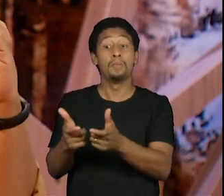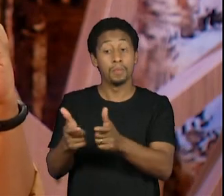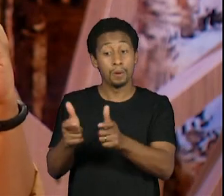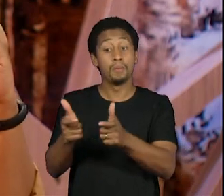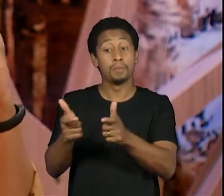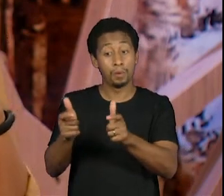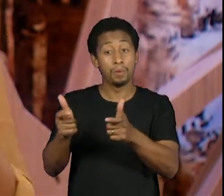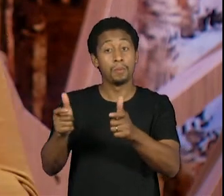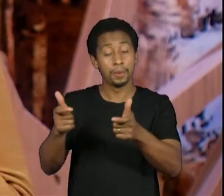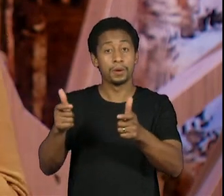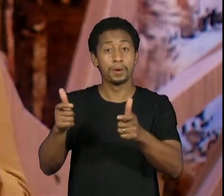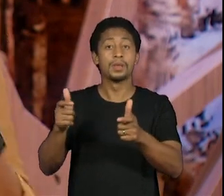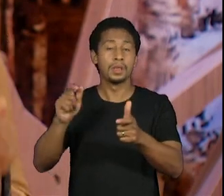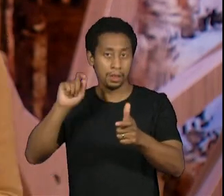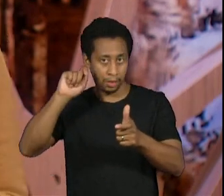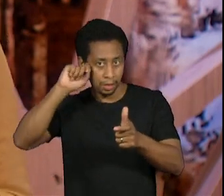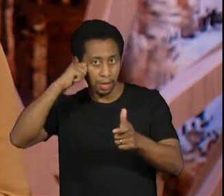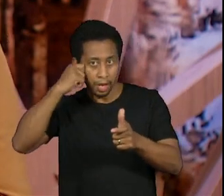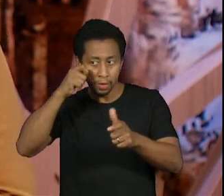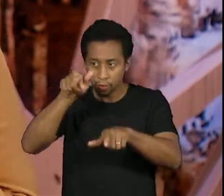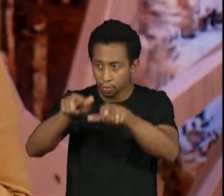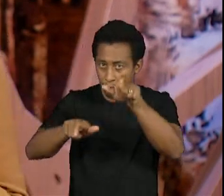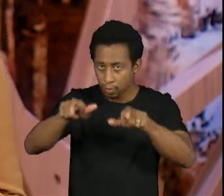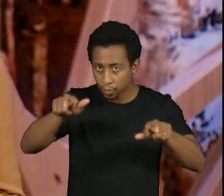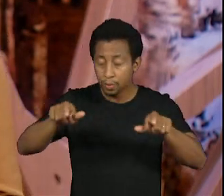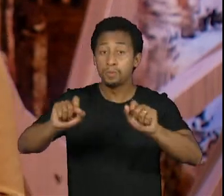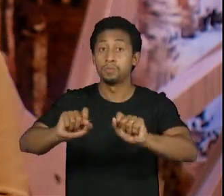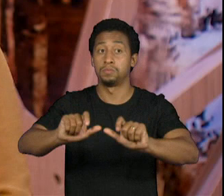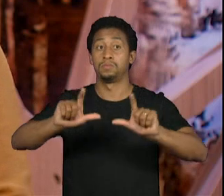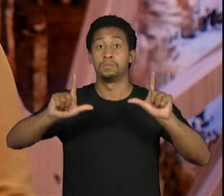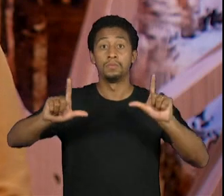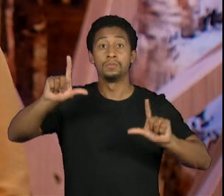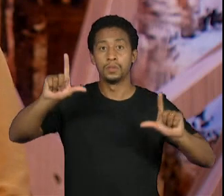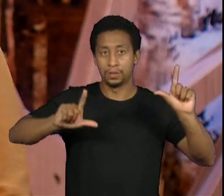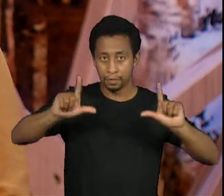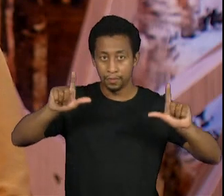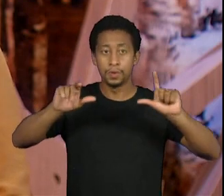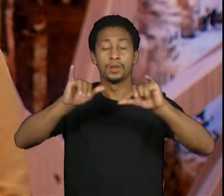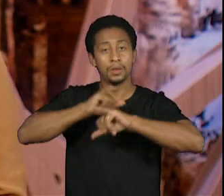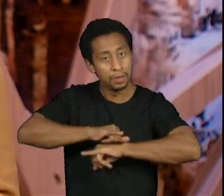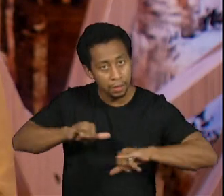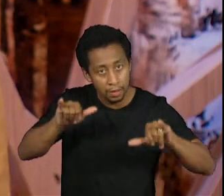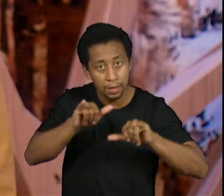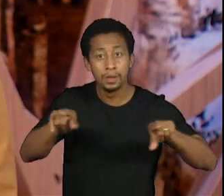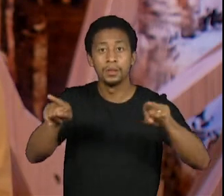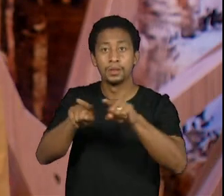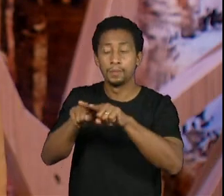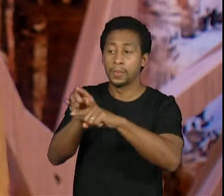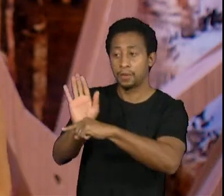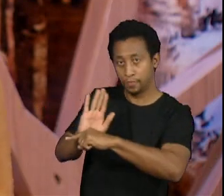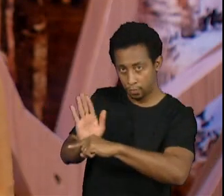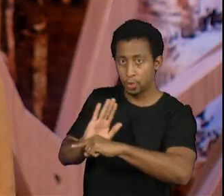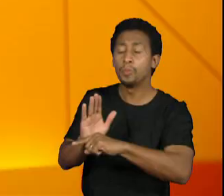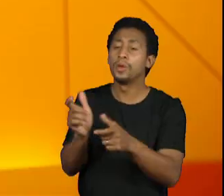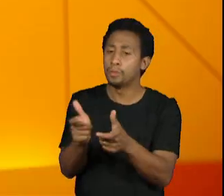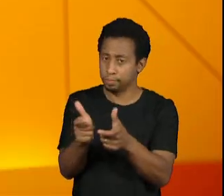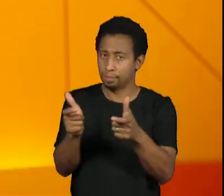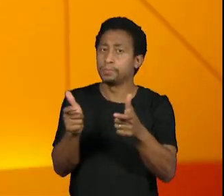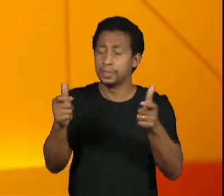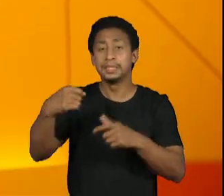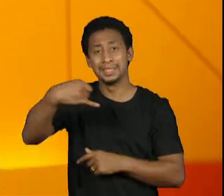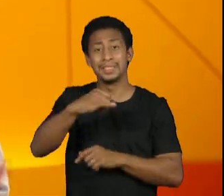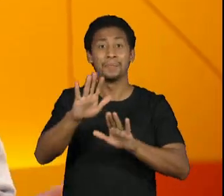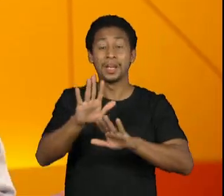pessoas negras que a gente tem visto nos comerciais e nos filmes, mas essas pessoas normalmente não são protagonistas.